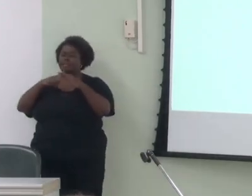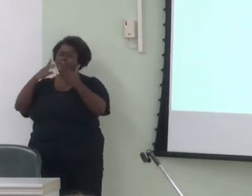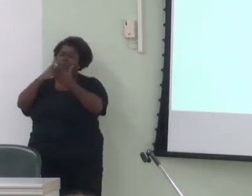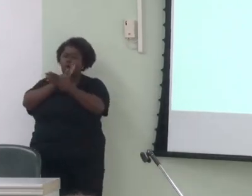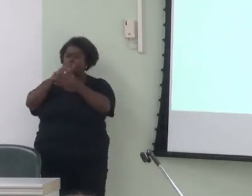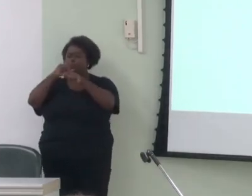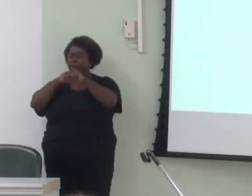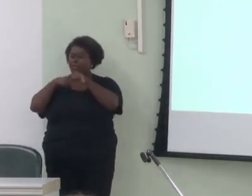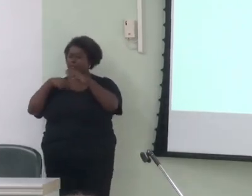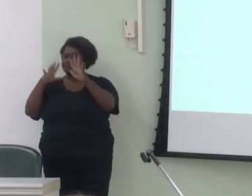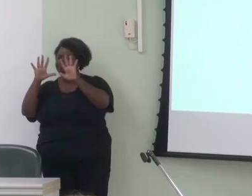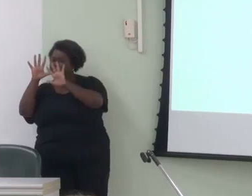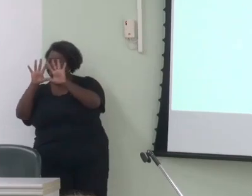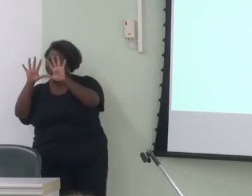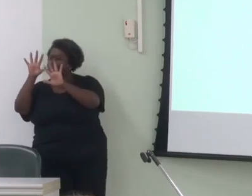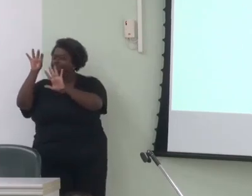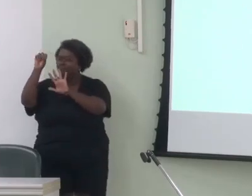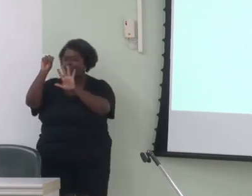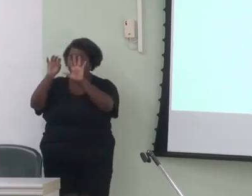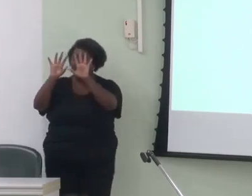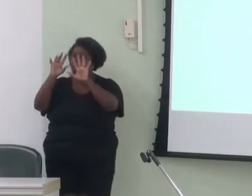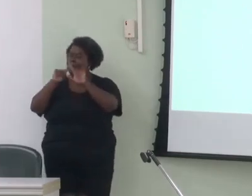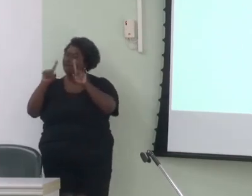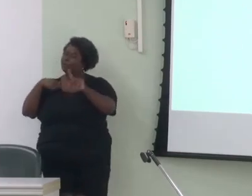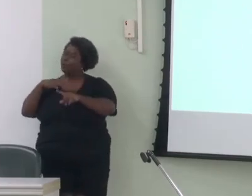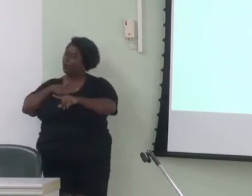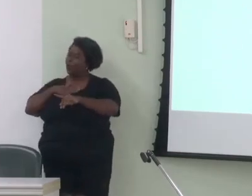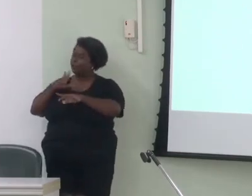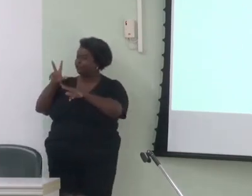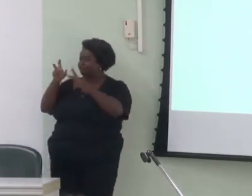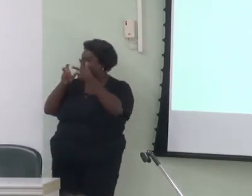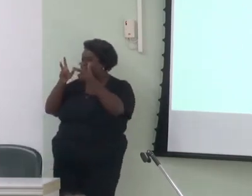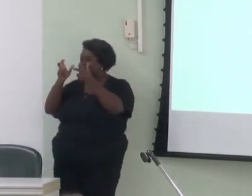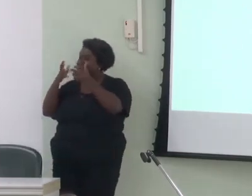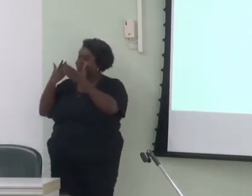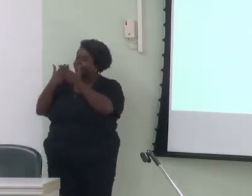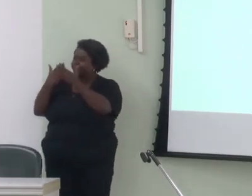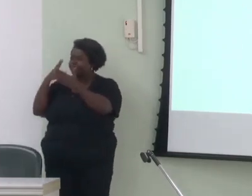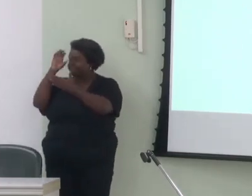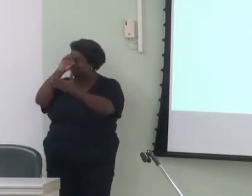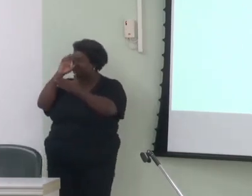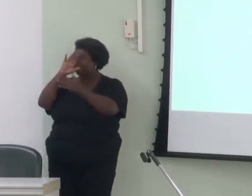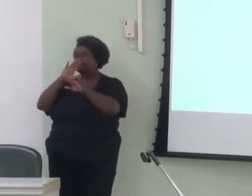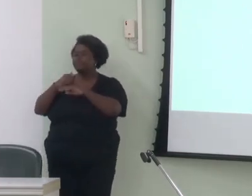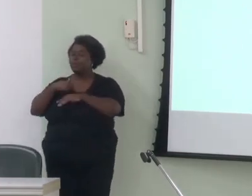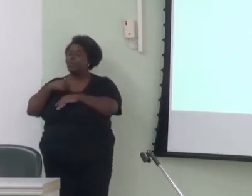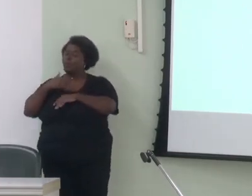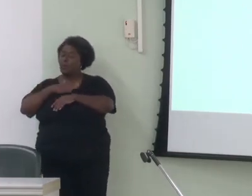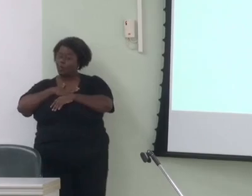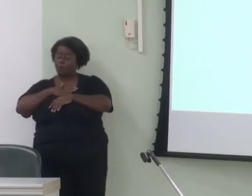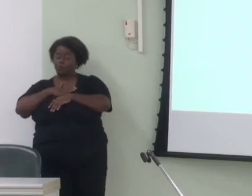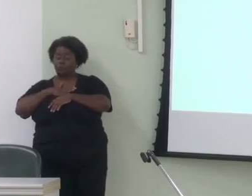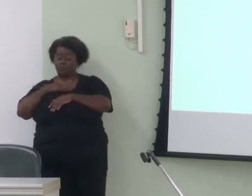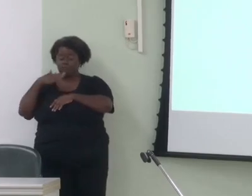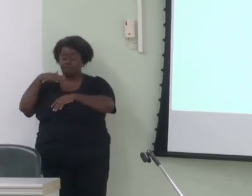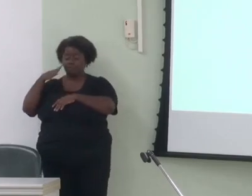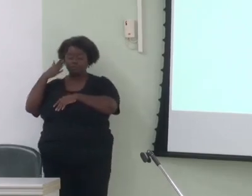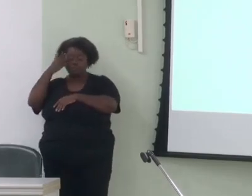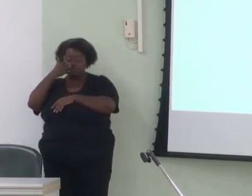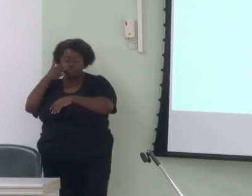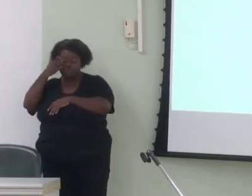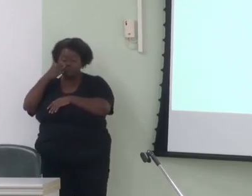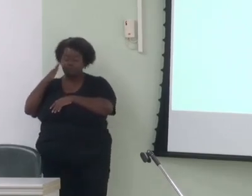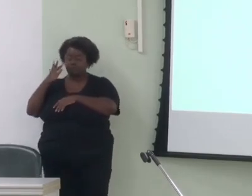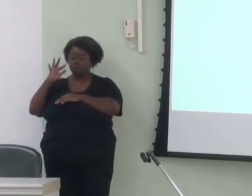substanciadas, mas eu gosto muito de diálogos. E eu gosto particularmente da discursiva funcional no fato de que ela tem